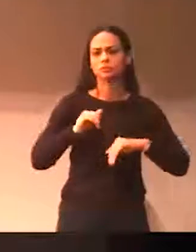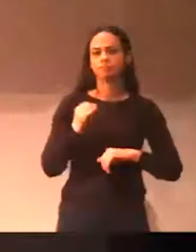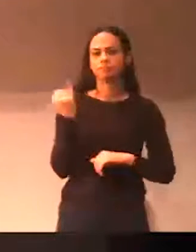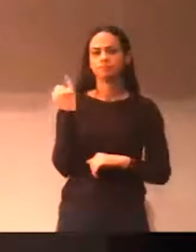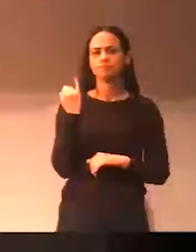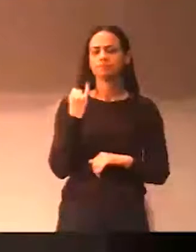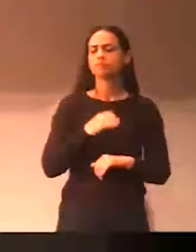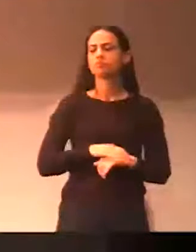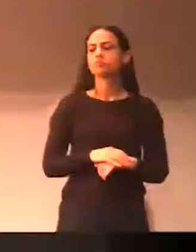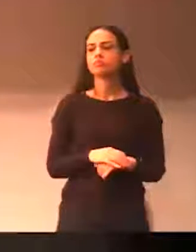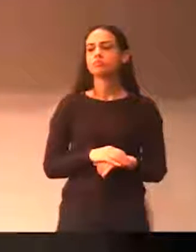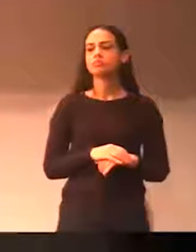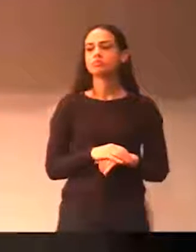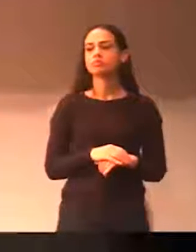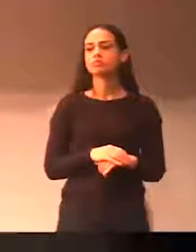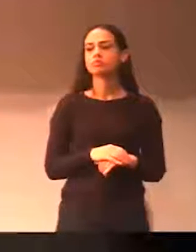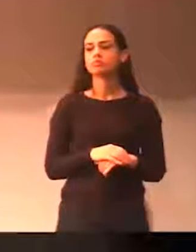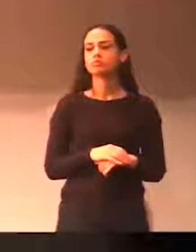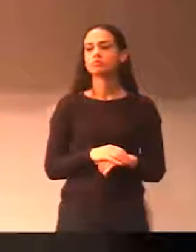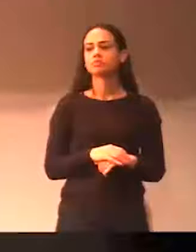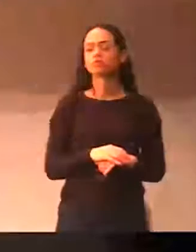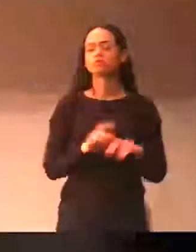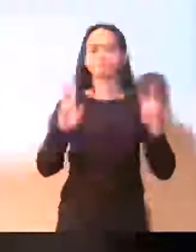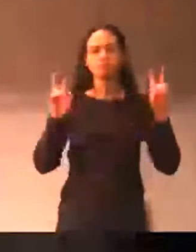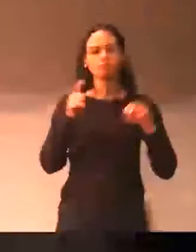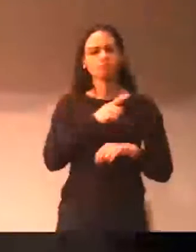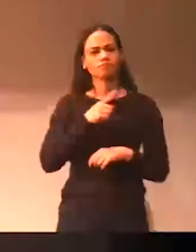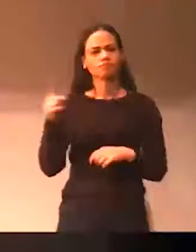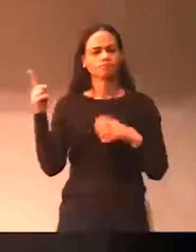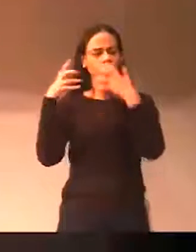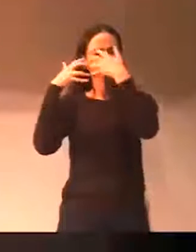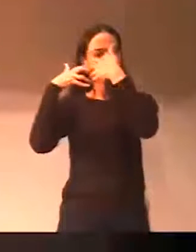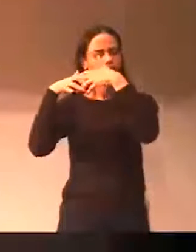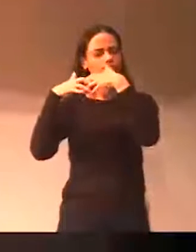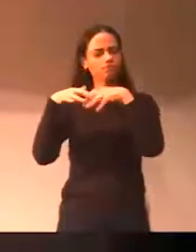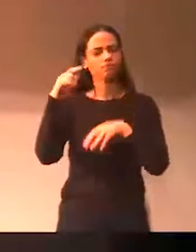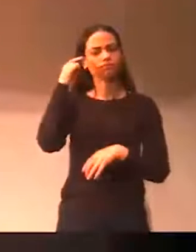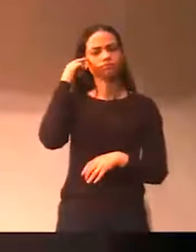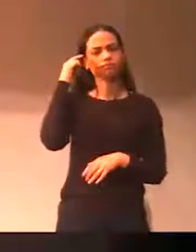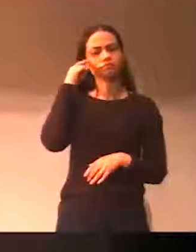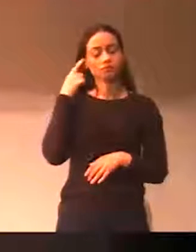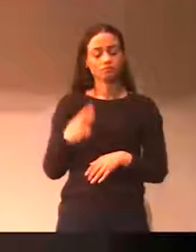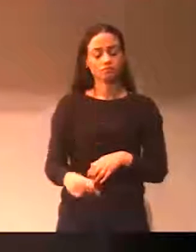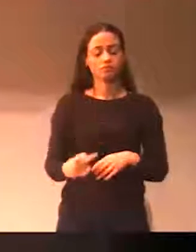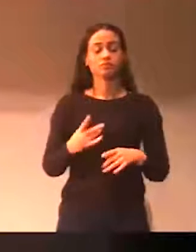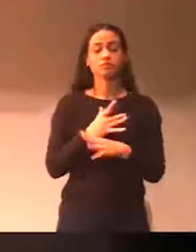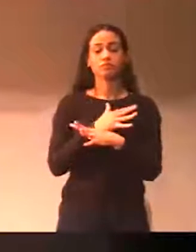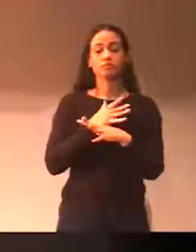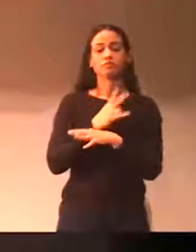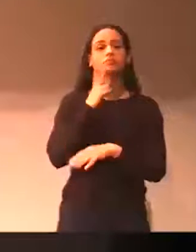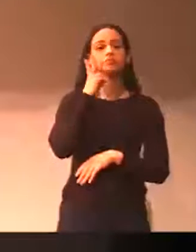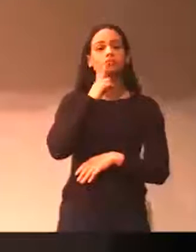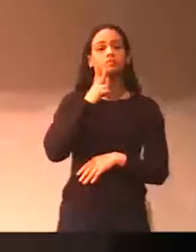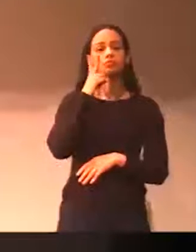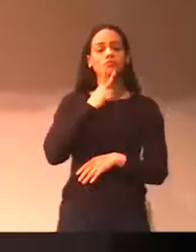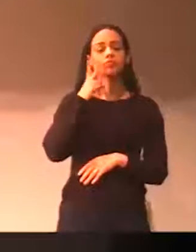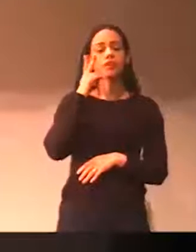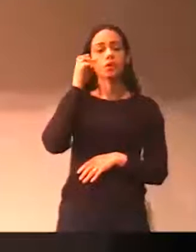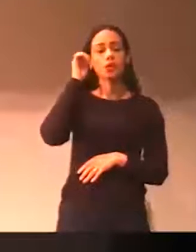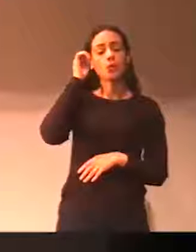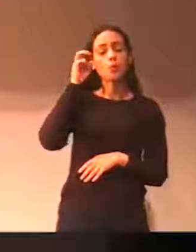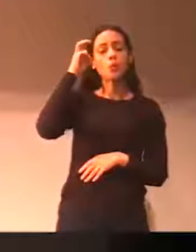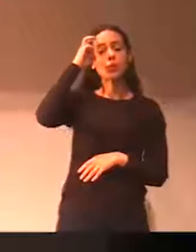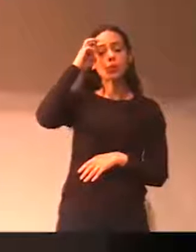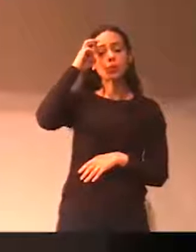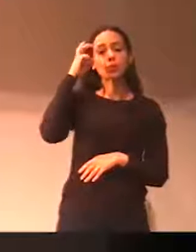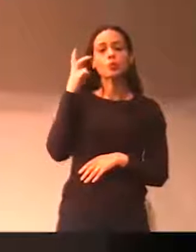reflexão para que a gente pense o quanto de fato que a cidade de Vinhedo vive a cultura. Porque